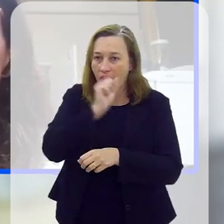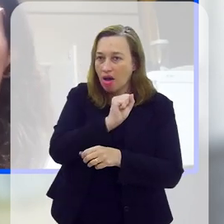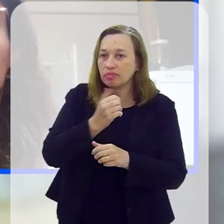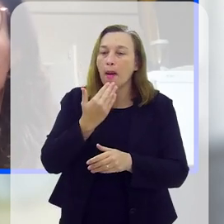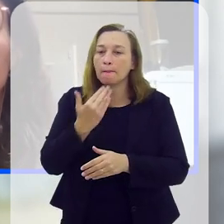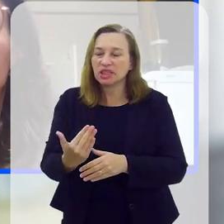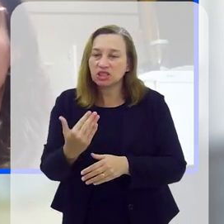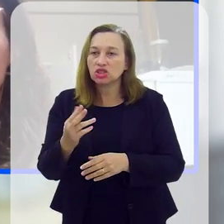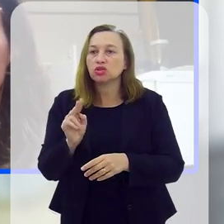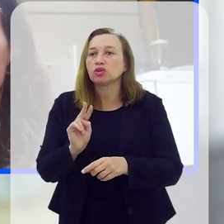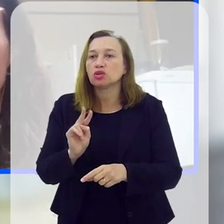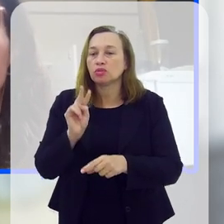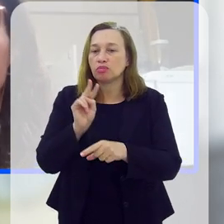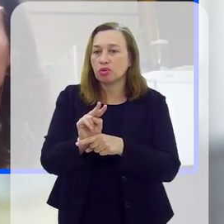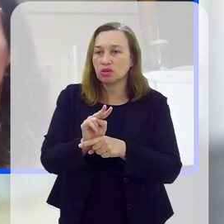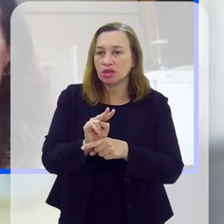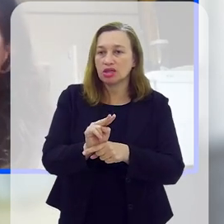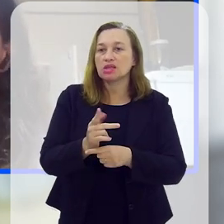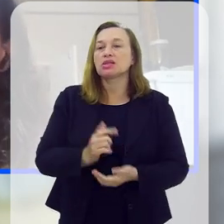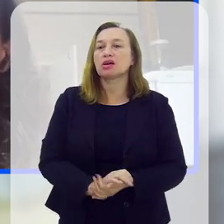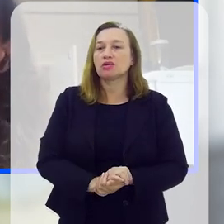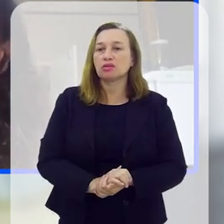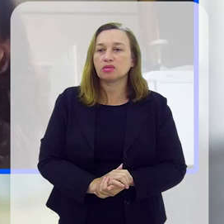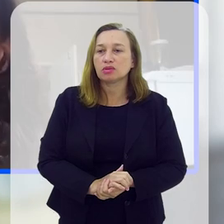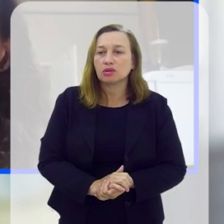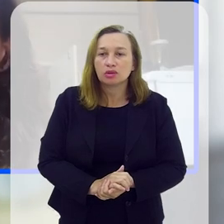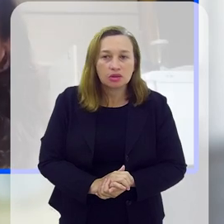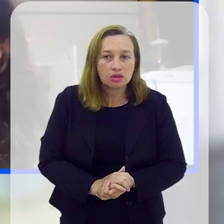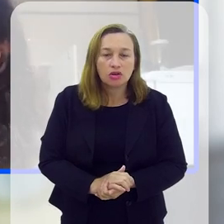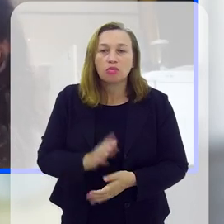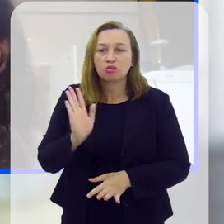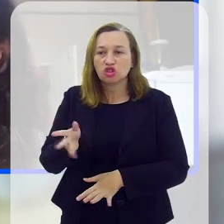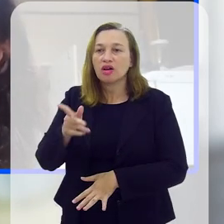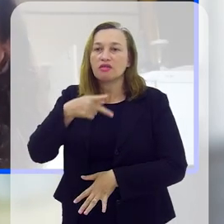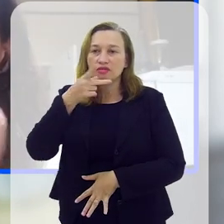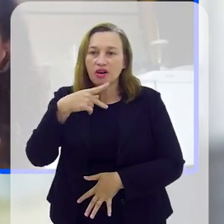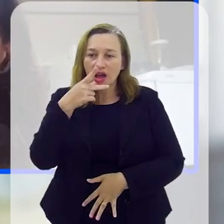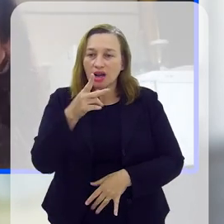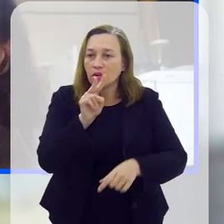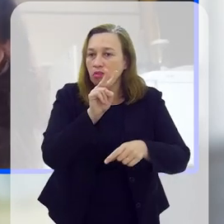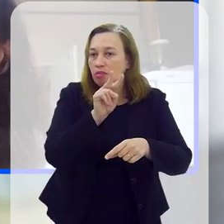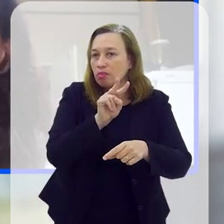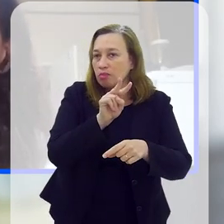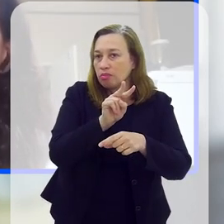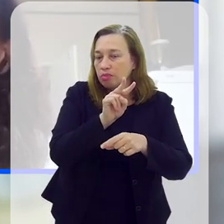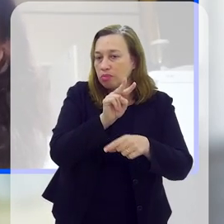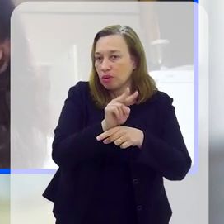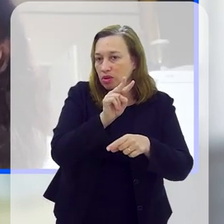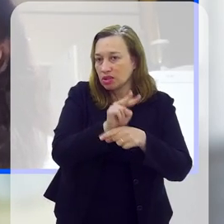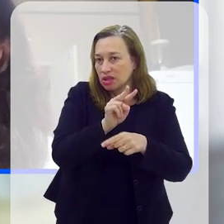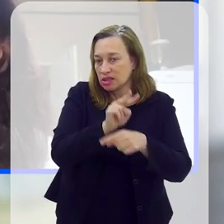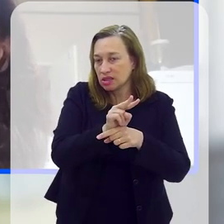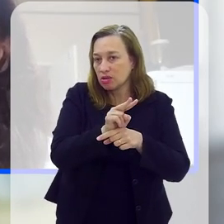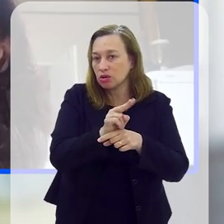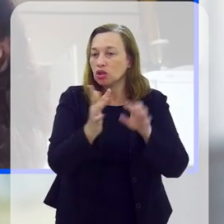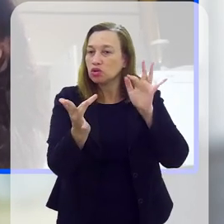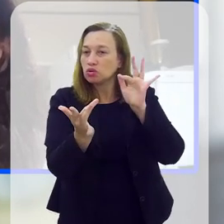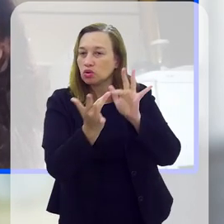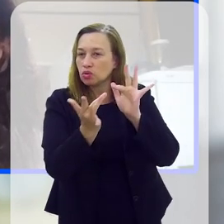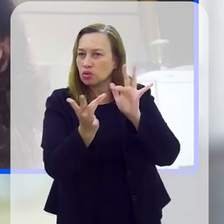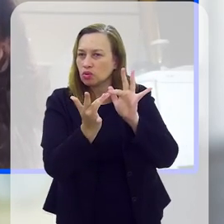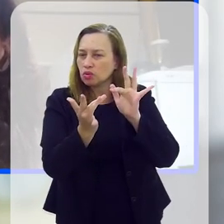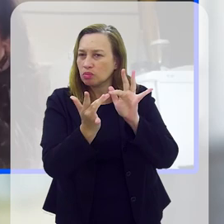ele, para fazer o pedido de protetiva, entre as medidas protetivas, como foi comentado, é a proibição de contato, proibição